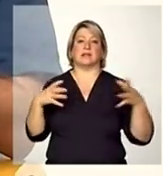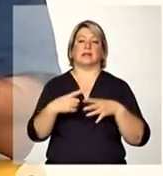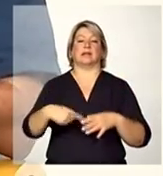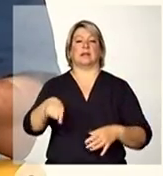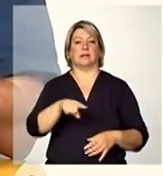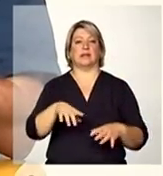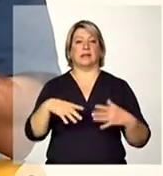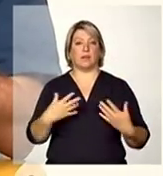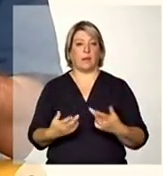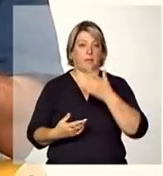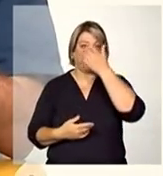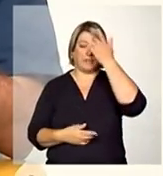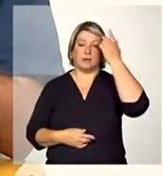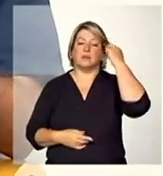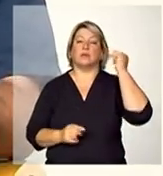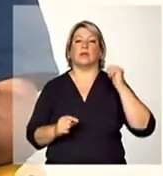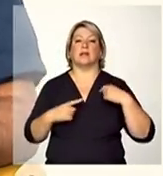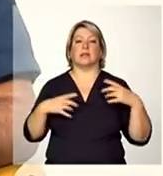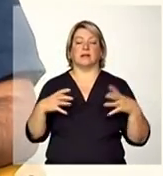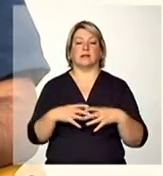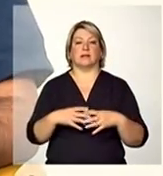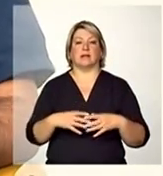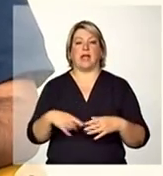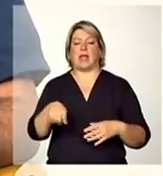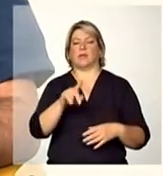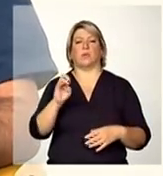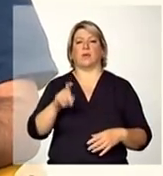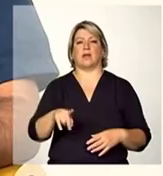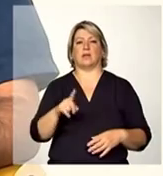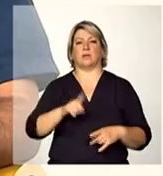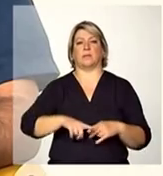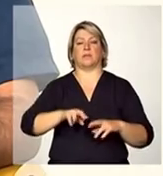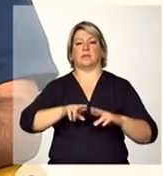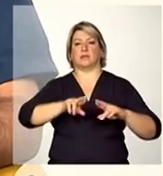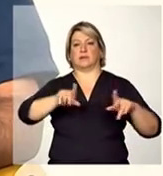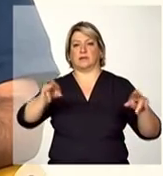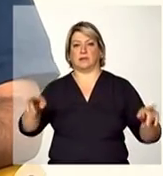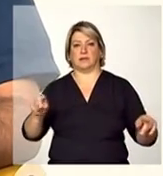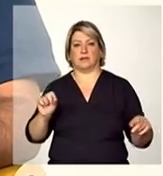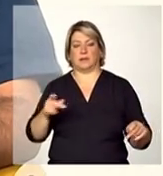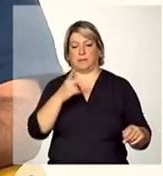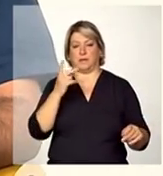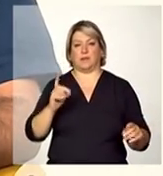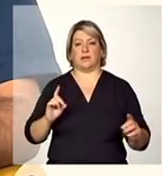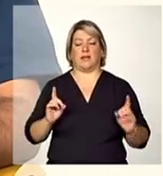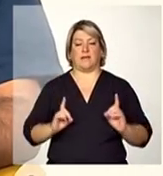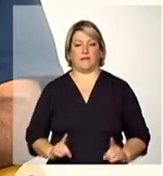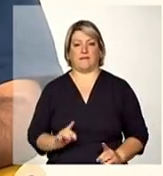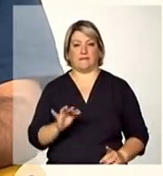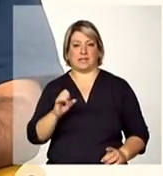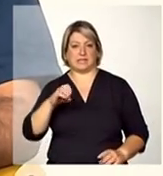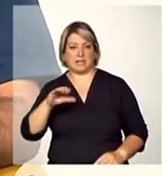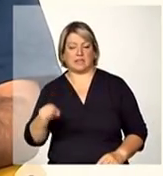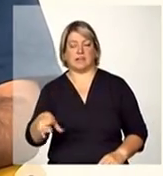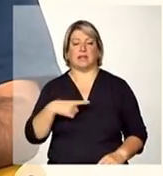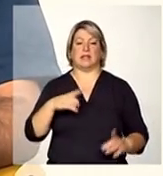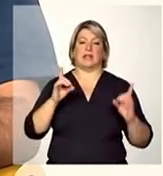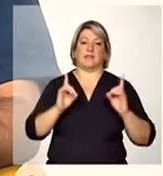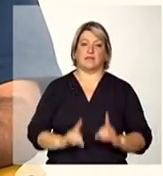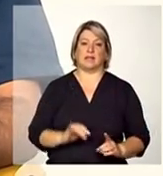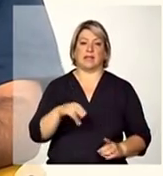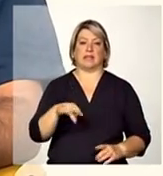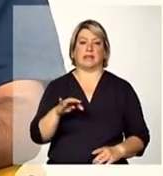as pessoas com deficiência intelectual elas não são necessariamente diferentes das pessoas com deficiência física elas só precisam de um olhar de repente um pouco